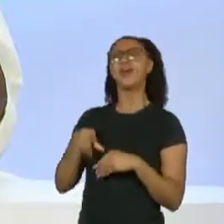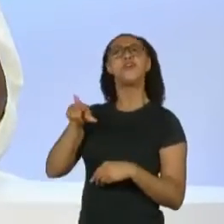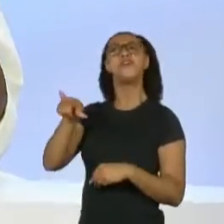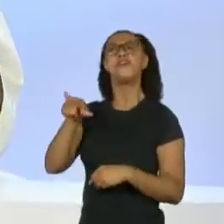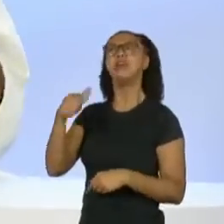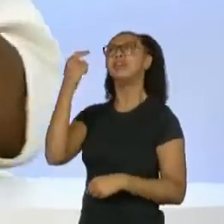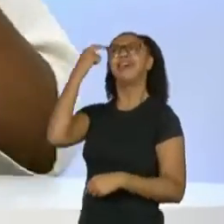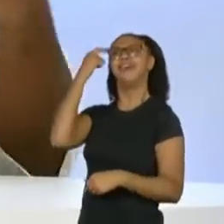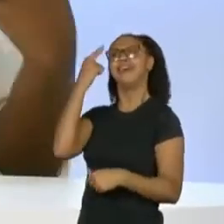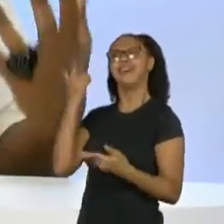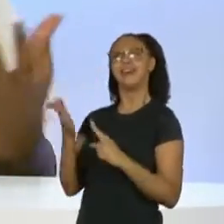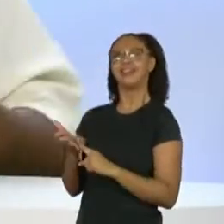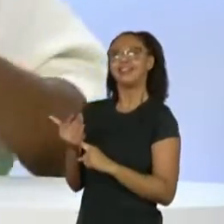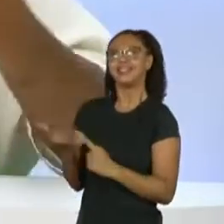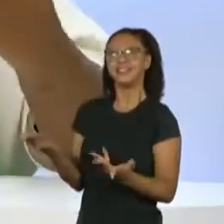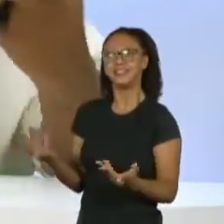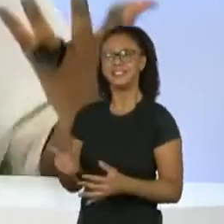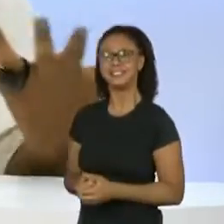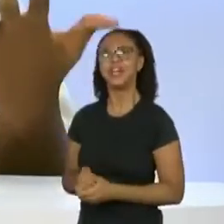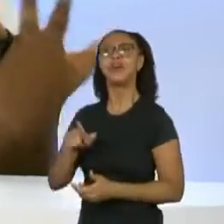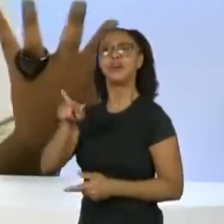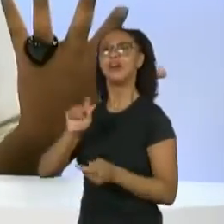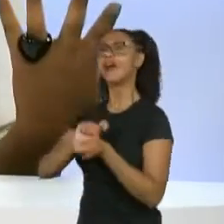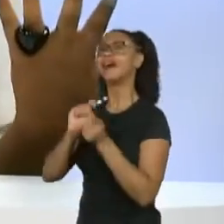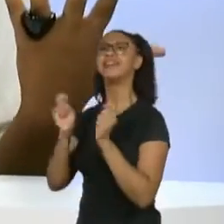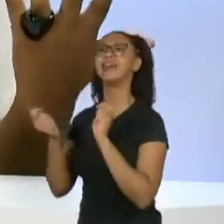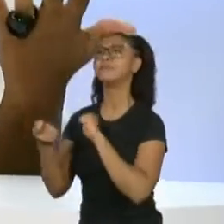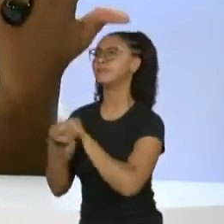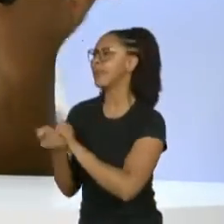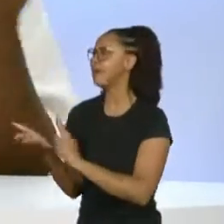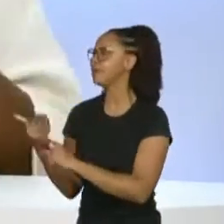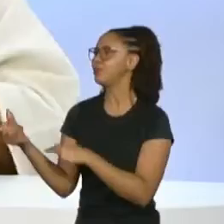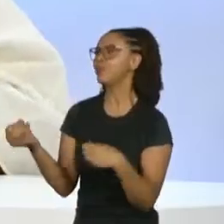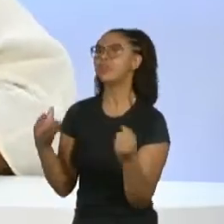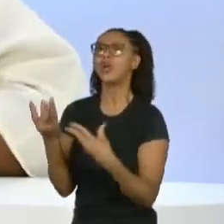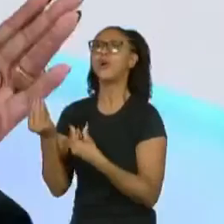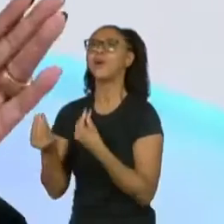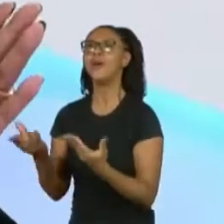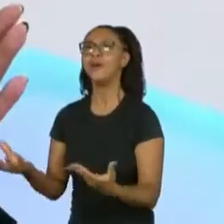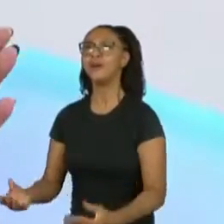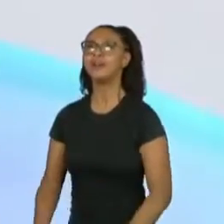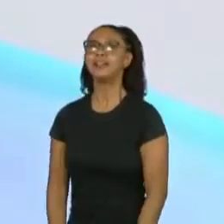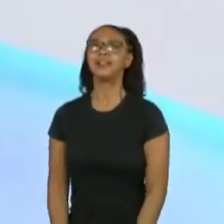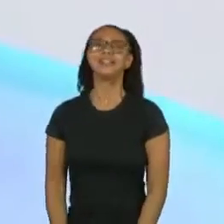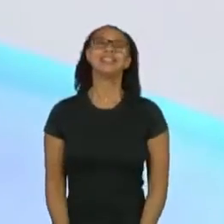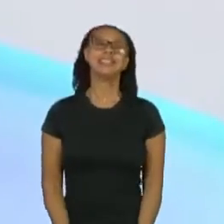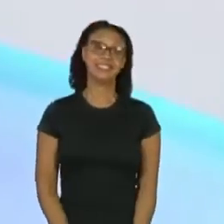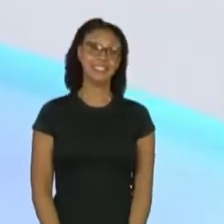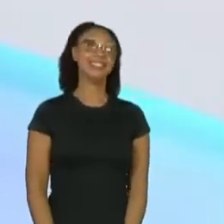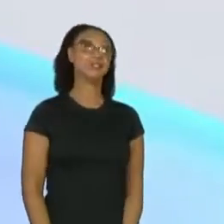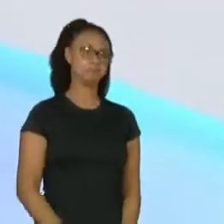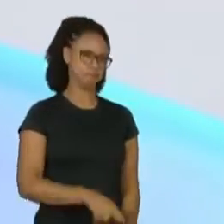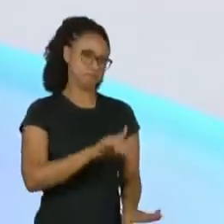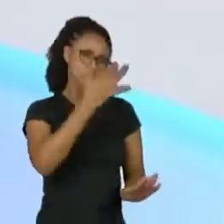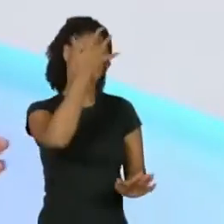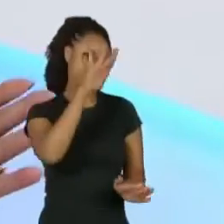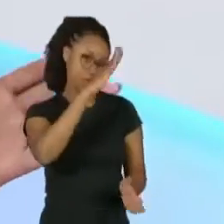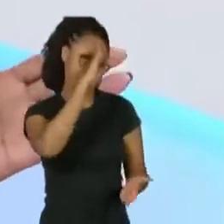acha disso tudo? Como que você vai se adaptando a essas novas tecnologias? Acredite se quiser.